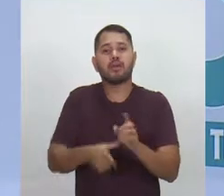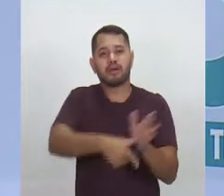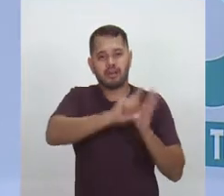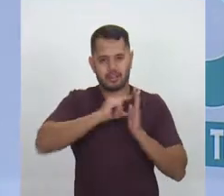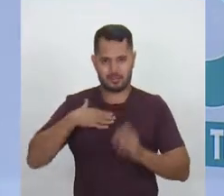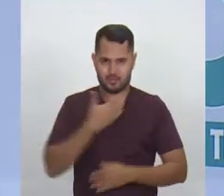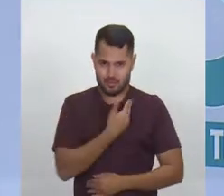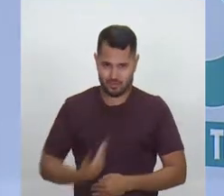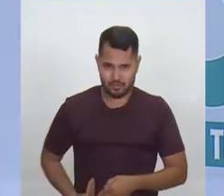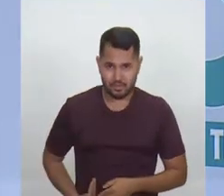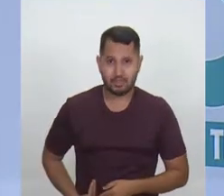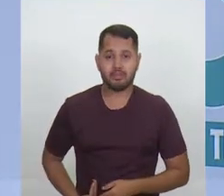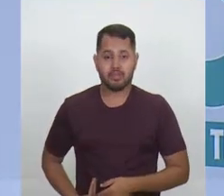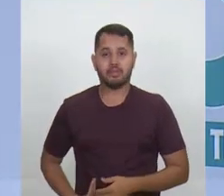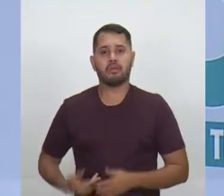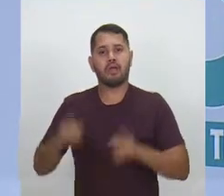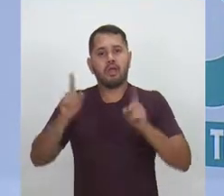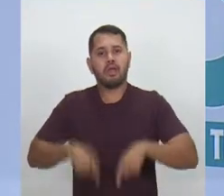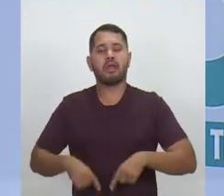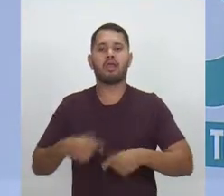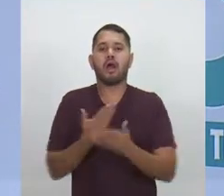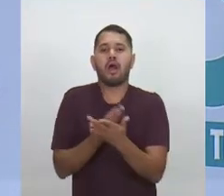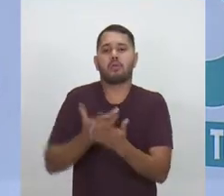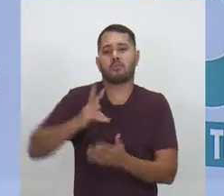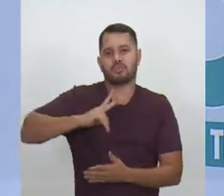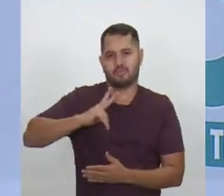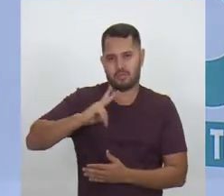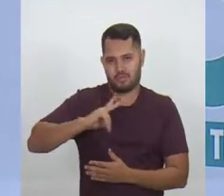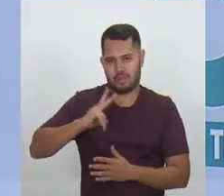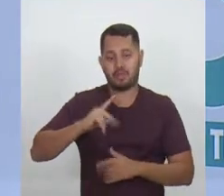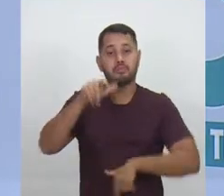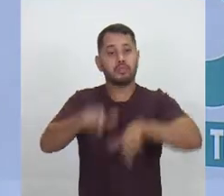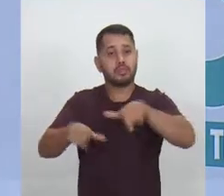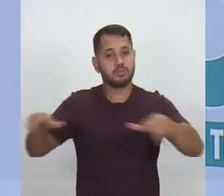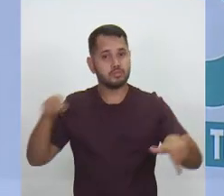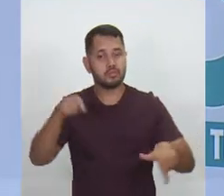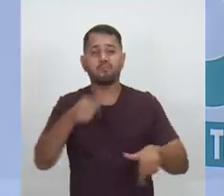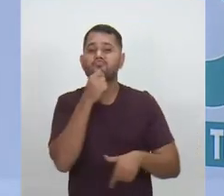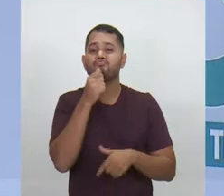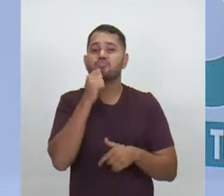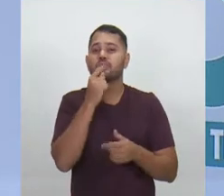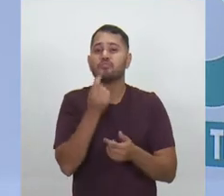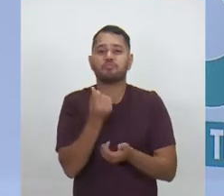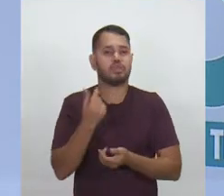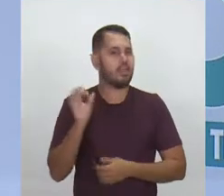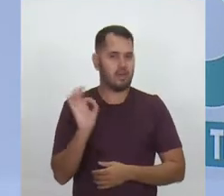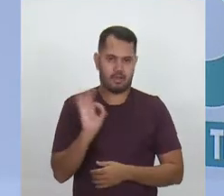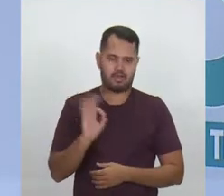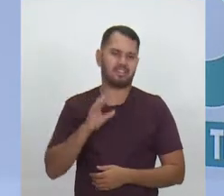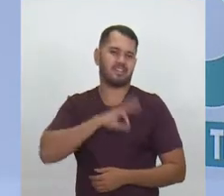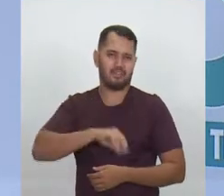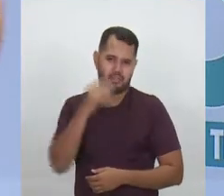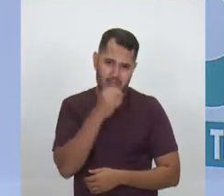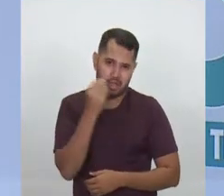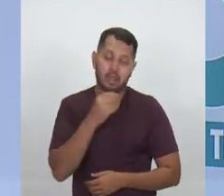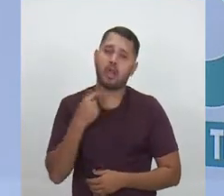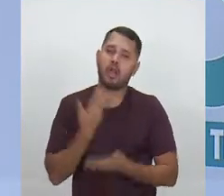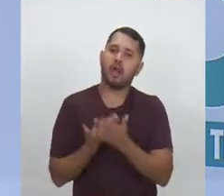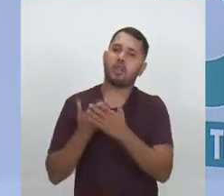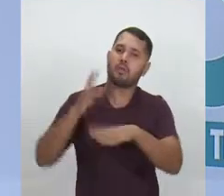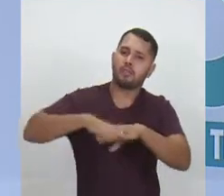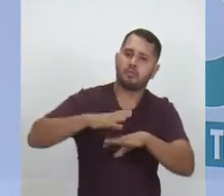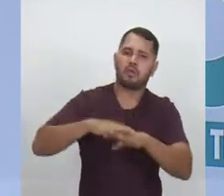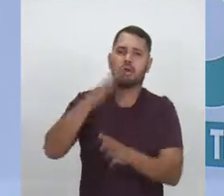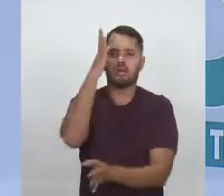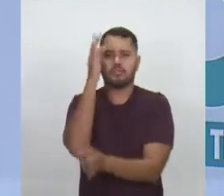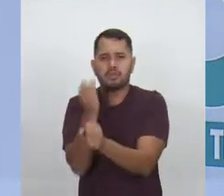no meu governo, que era aulas particulares para as pessoas que não tinham recurso. Eram aquelas aulas de matemática, de